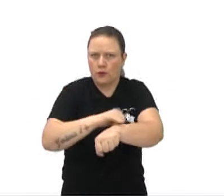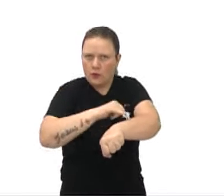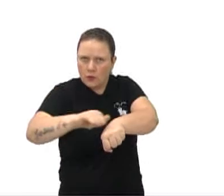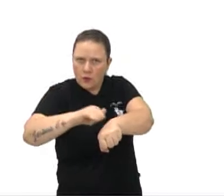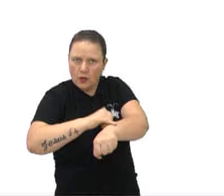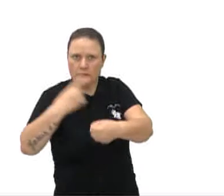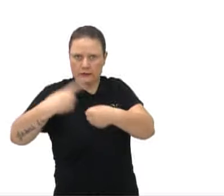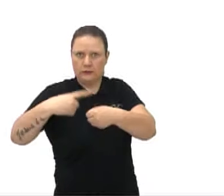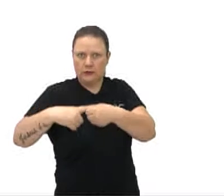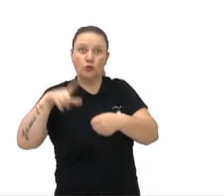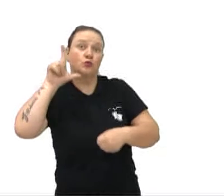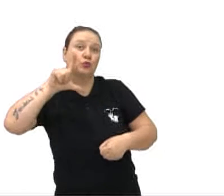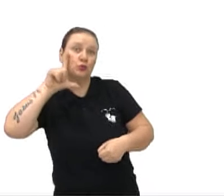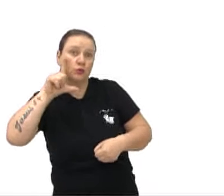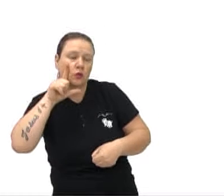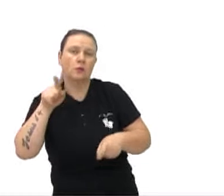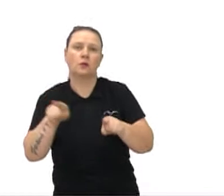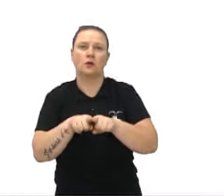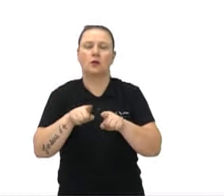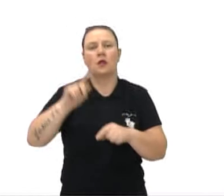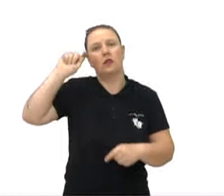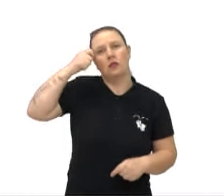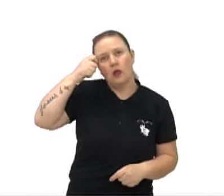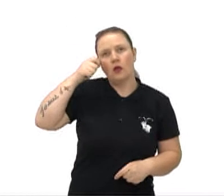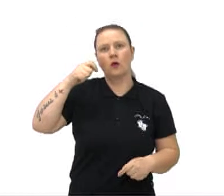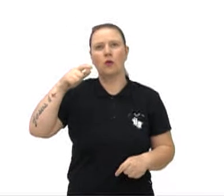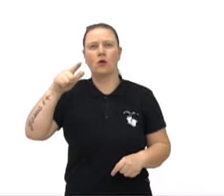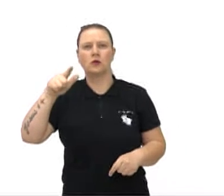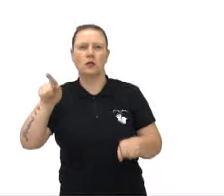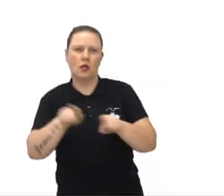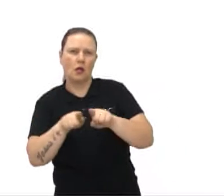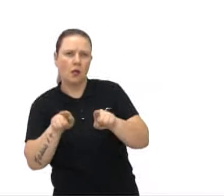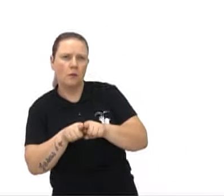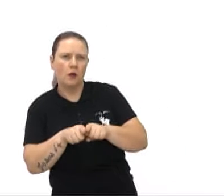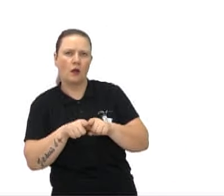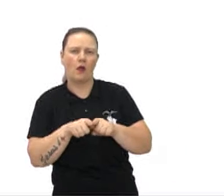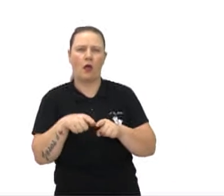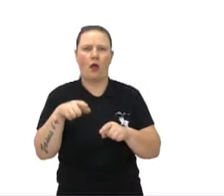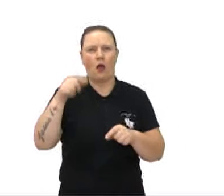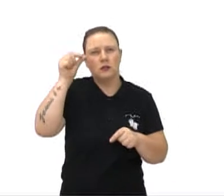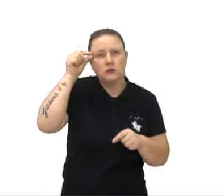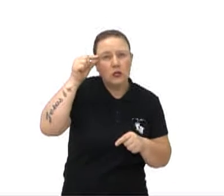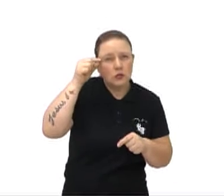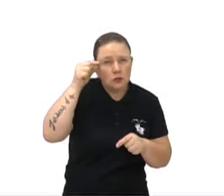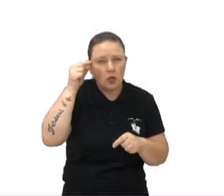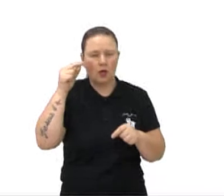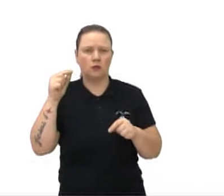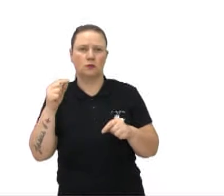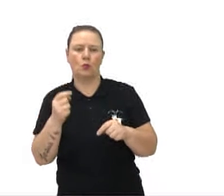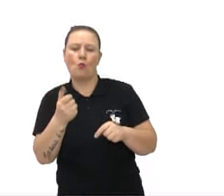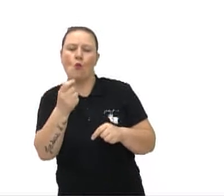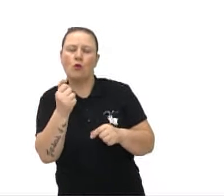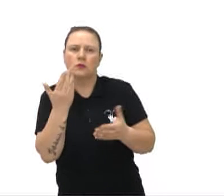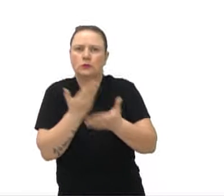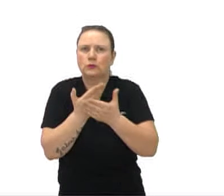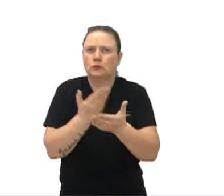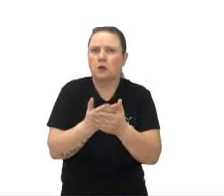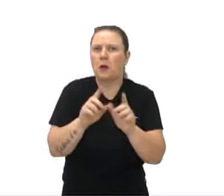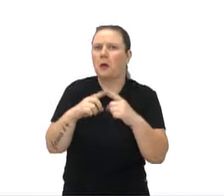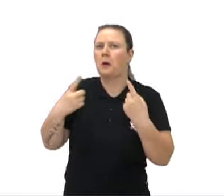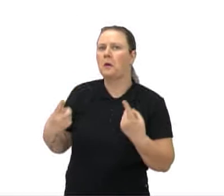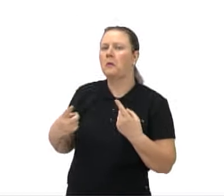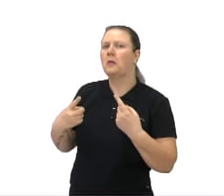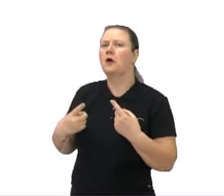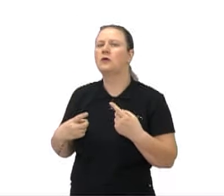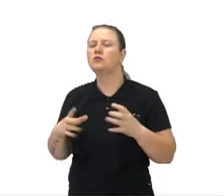latinos, asiáticos, na sua maioria com pouco ou nenhum estudo, e sem opções,